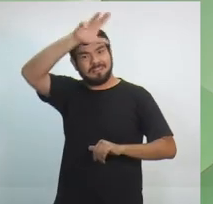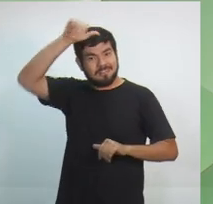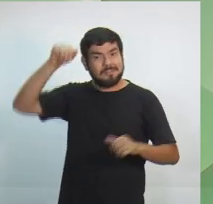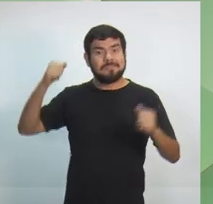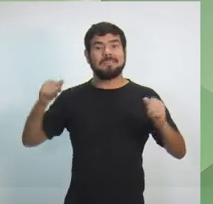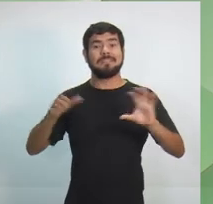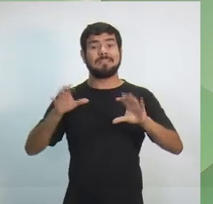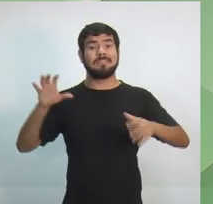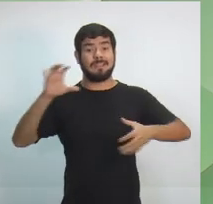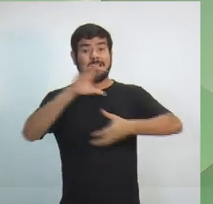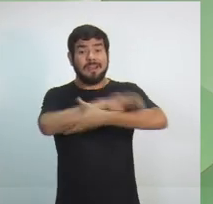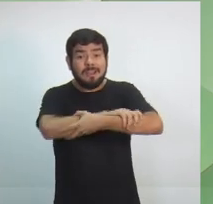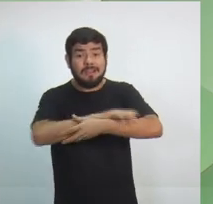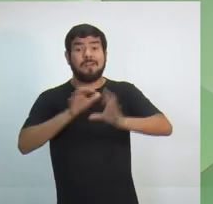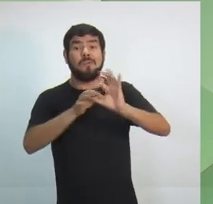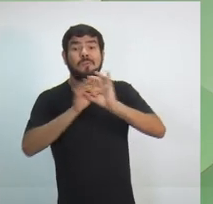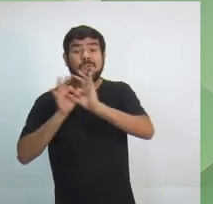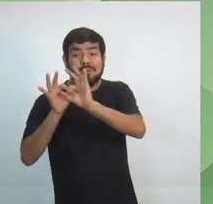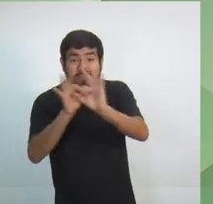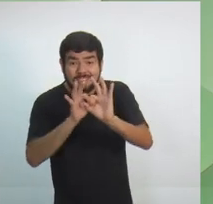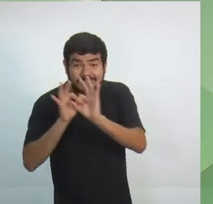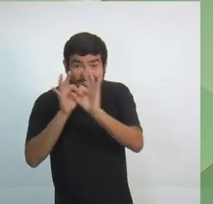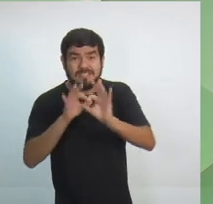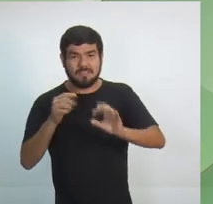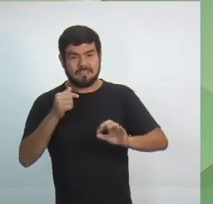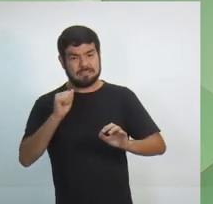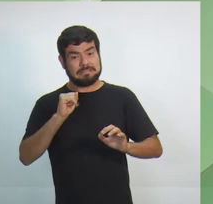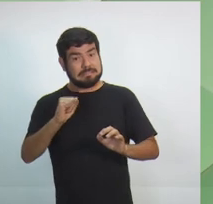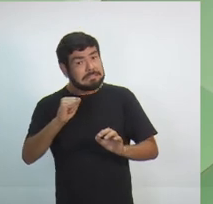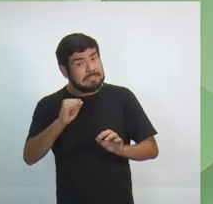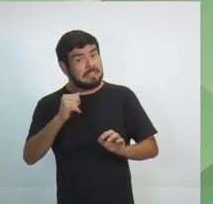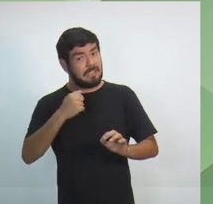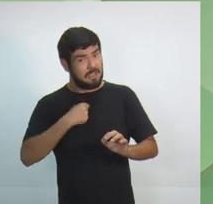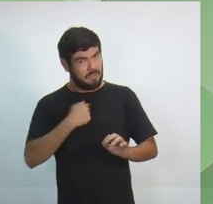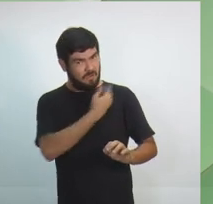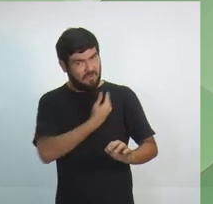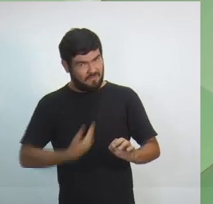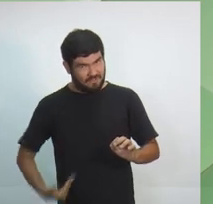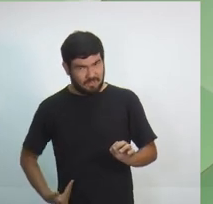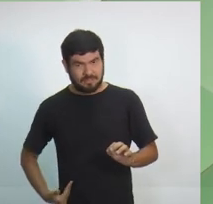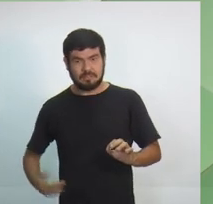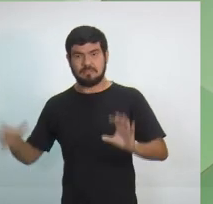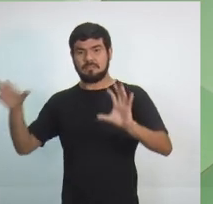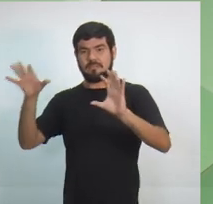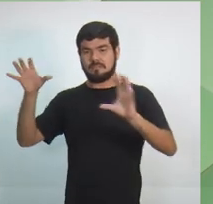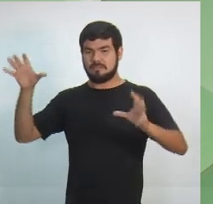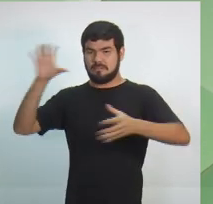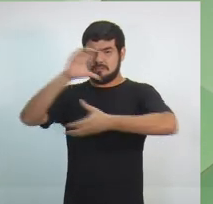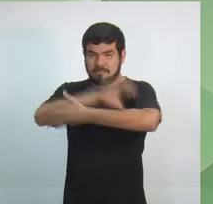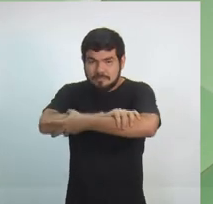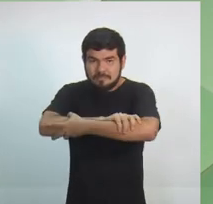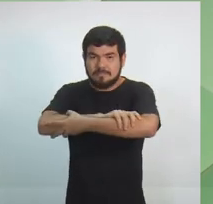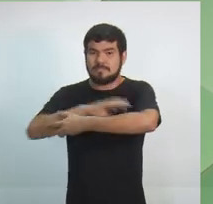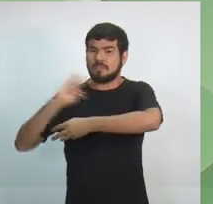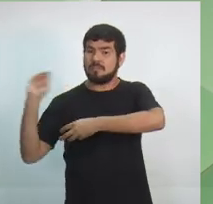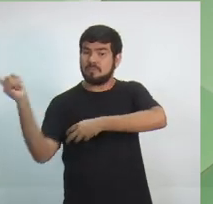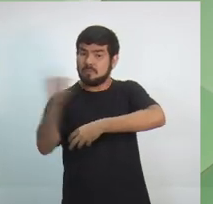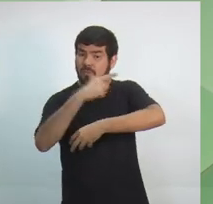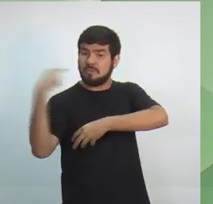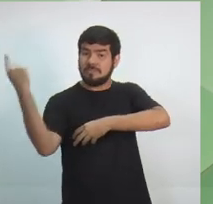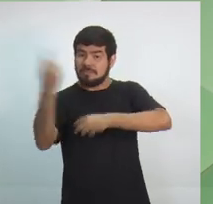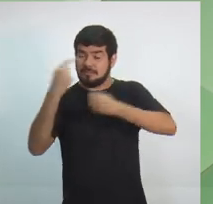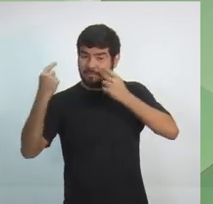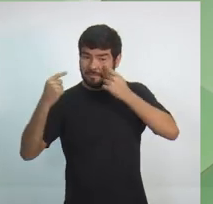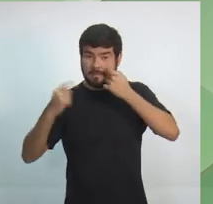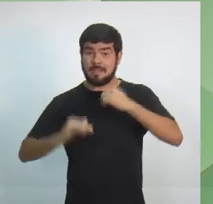norte. E eu, na condição de governador, vou tomar a frente disso. Vamos unir esses governos para poder proteger a nossa região. E